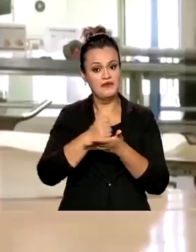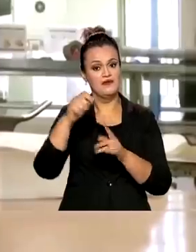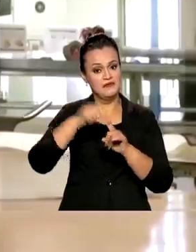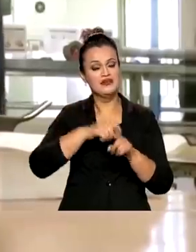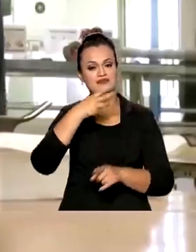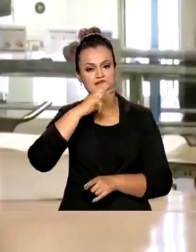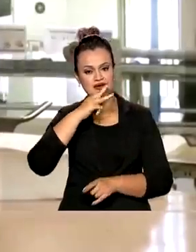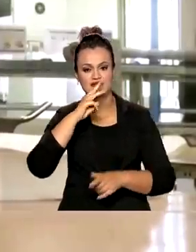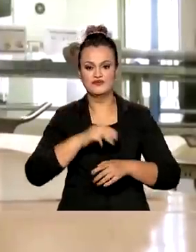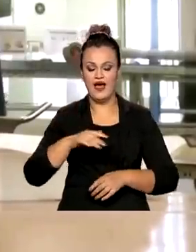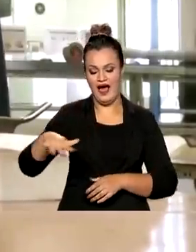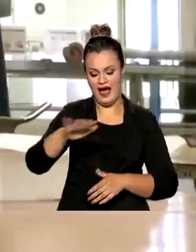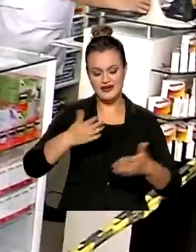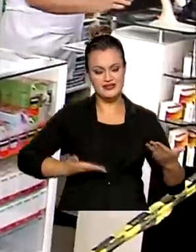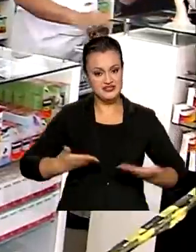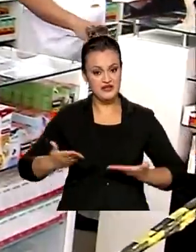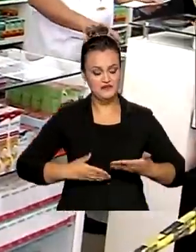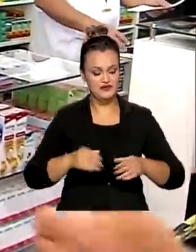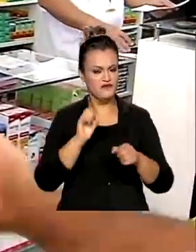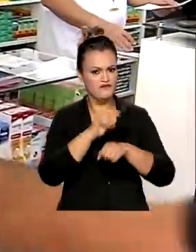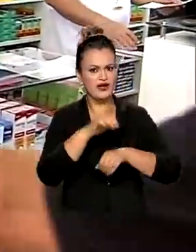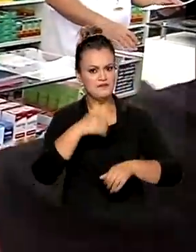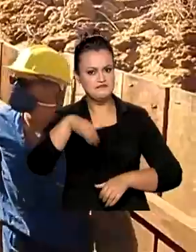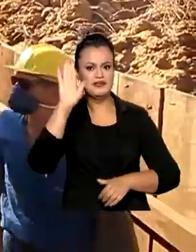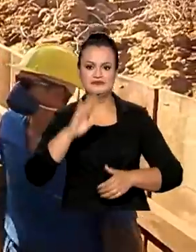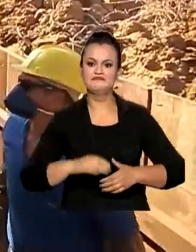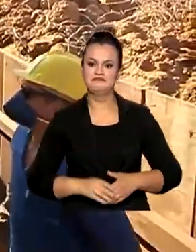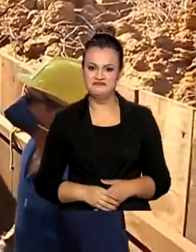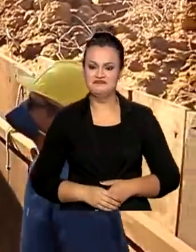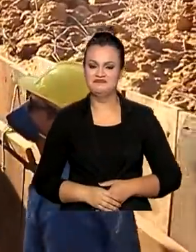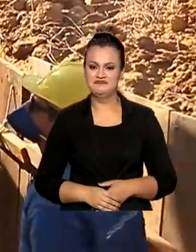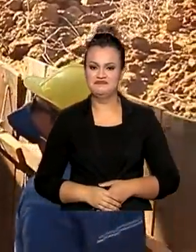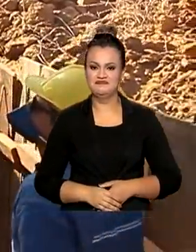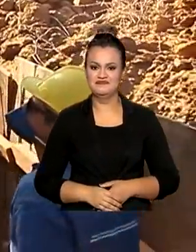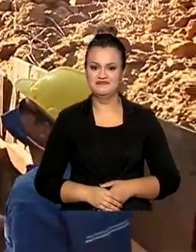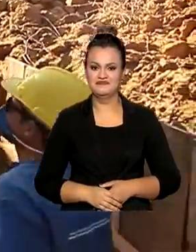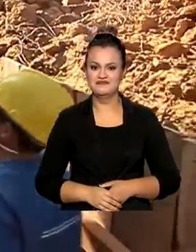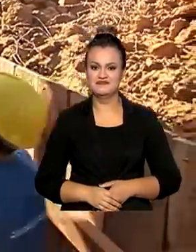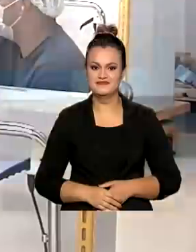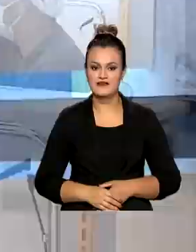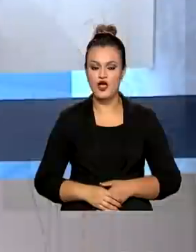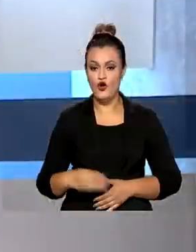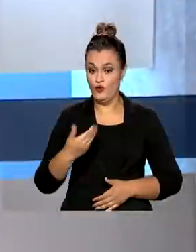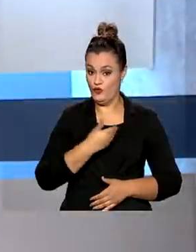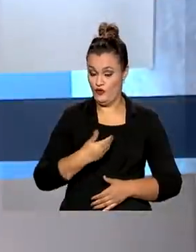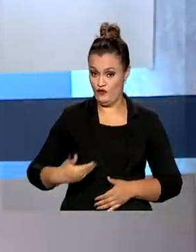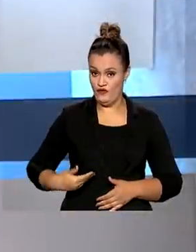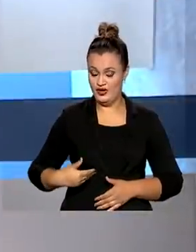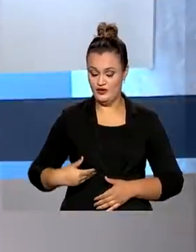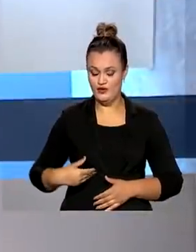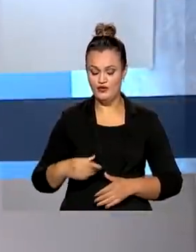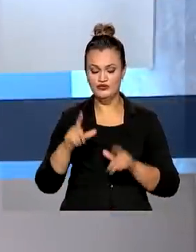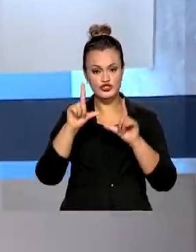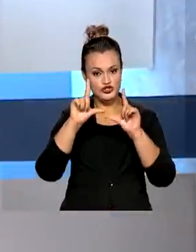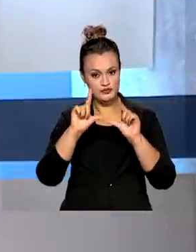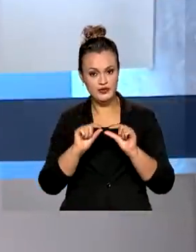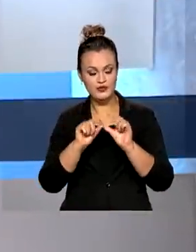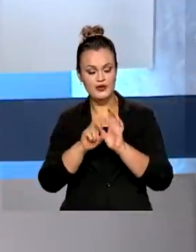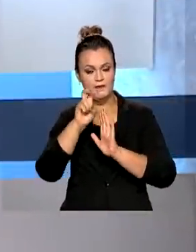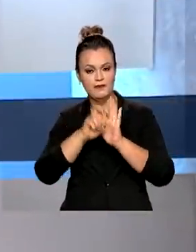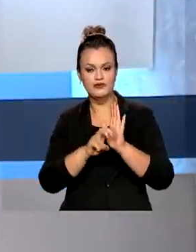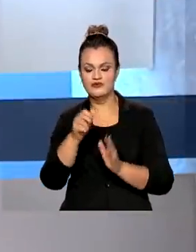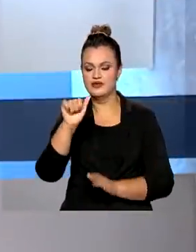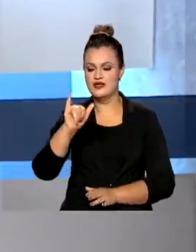março. O setor de serviços foi o destaque na criação de postos de trabalho. Governo amplia a redução do